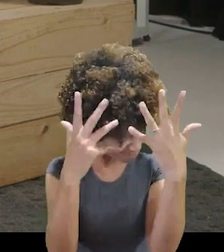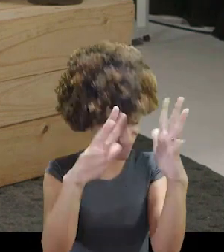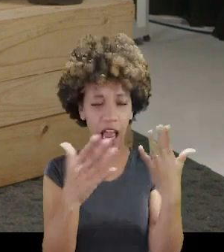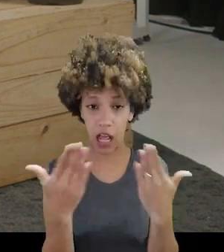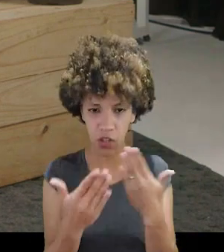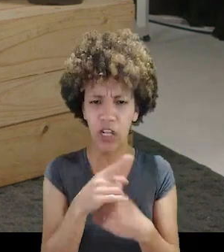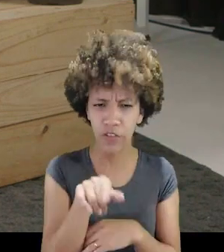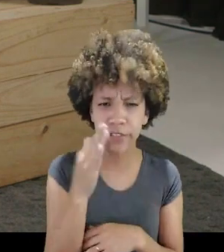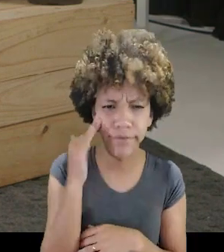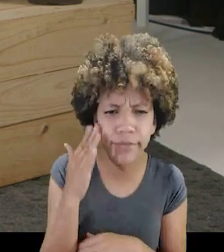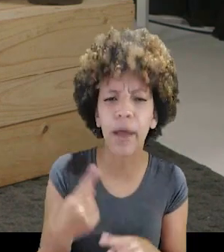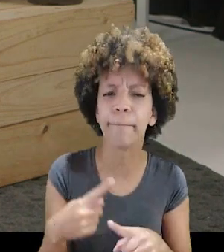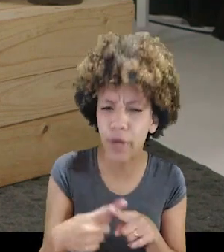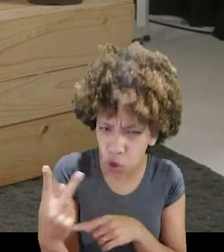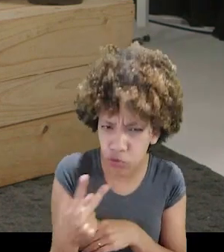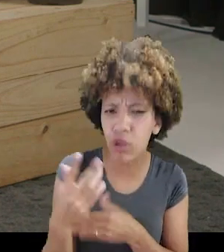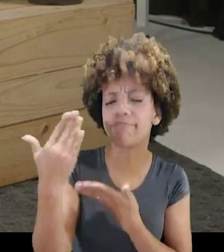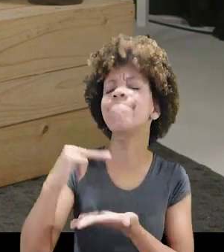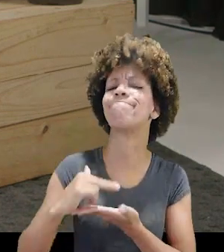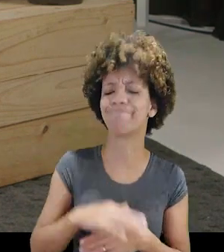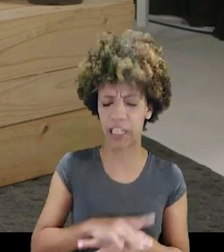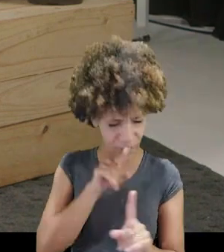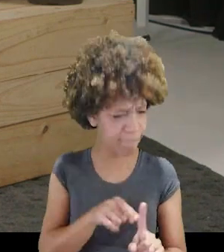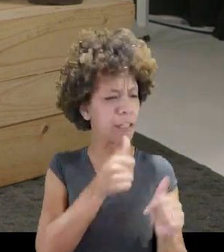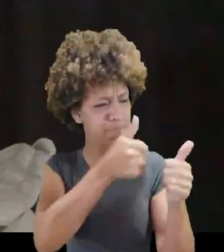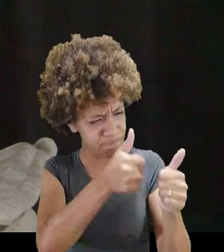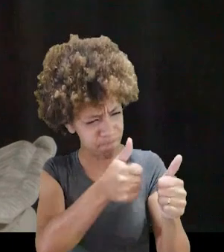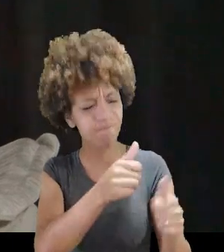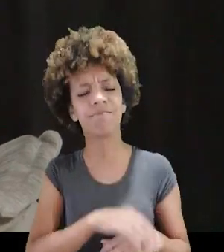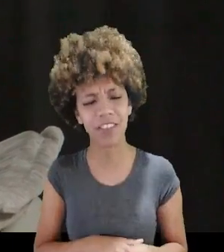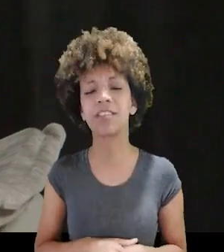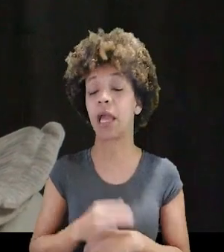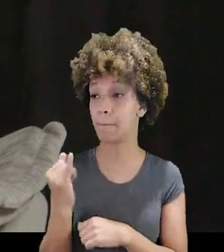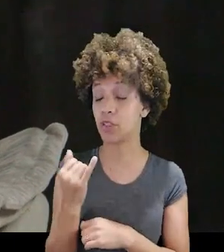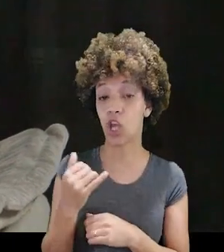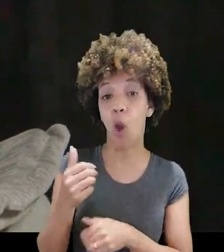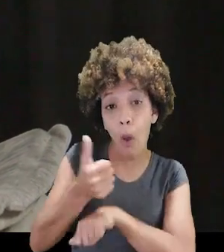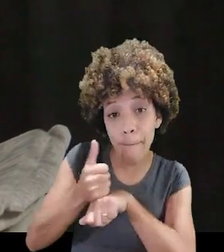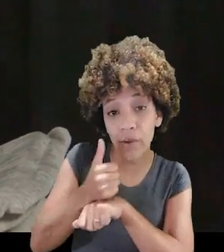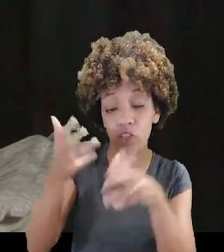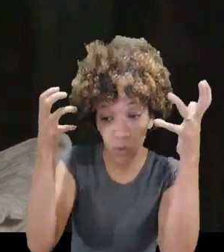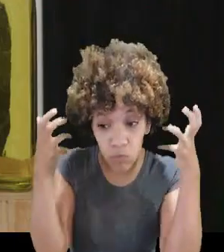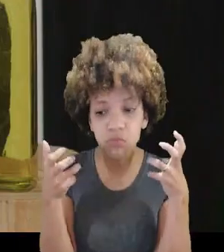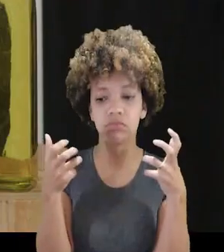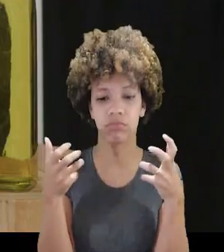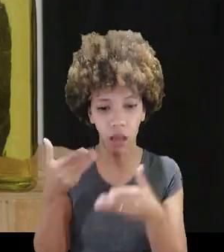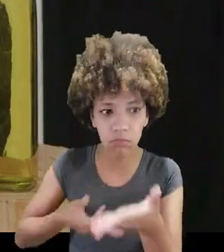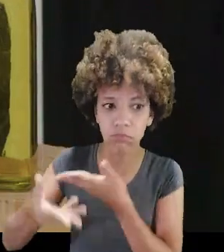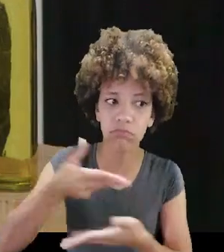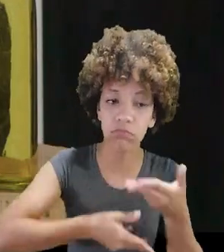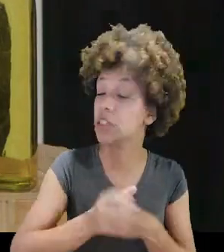analogias. Você está entendendo por que eu estou com dois pontos? Você está aí. Você merece. Cheguei lá. É verdade. Quem corta o cabelo do cabeleireiro, o outro cabeleireiro.